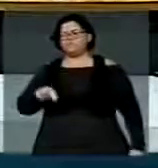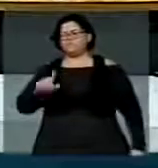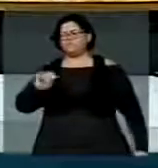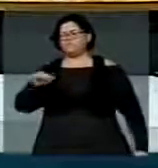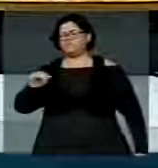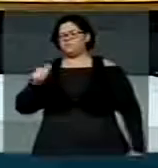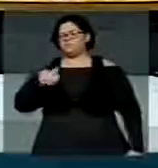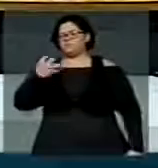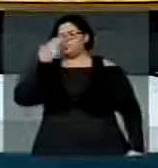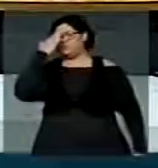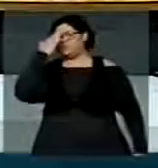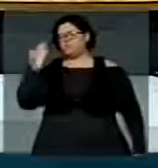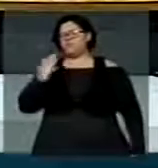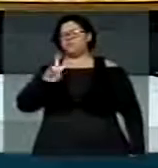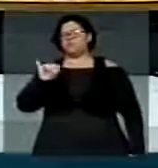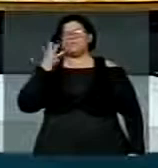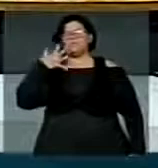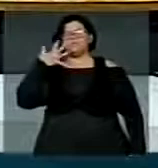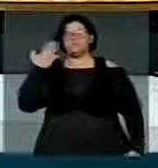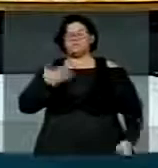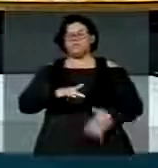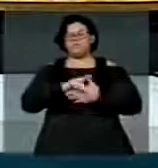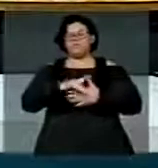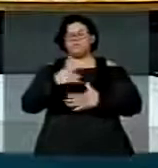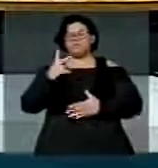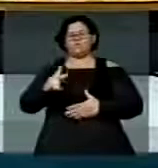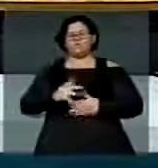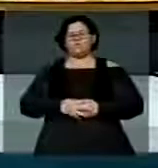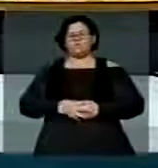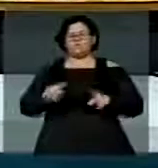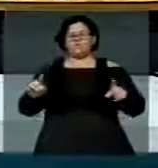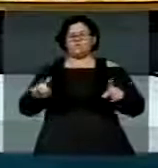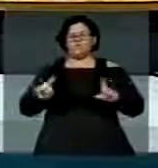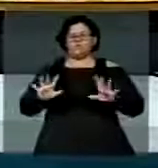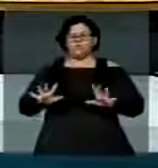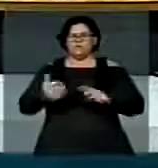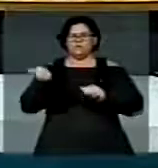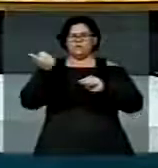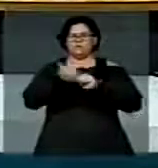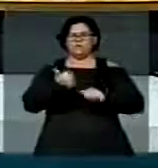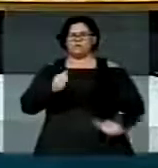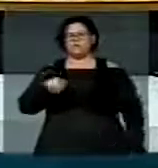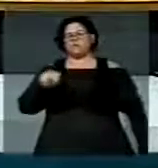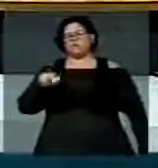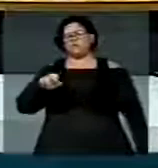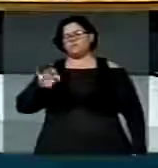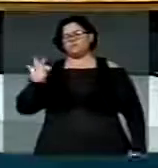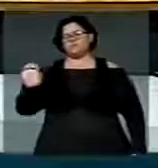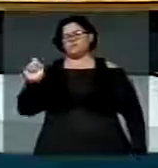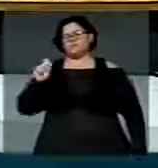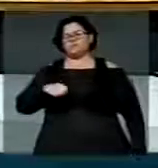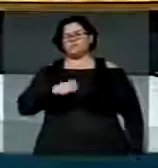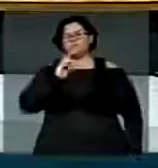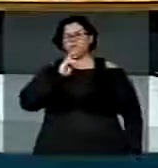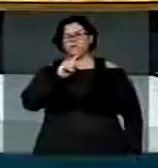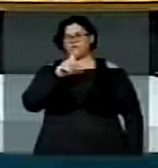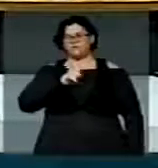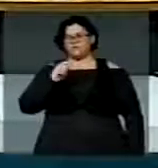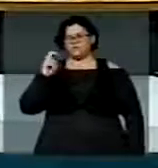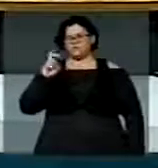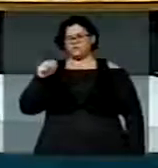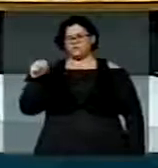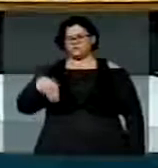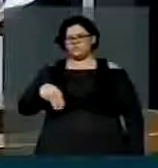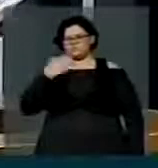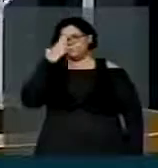agradecer, fará uso da palavra como liderança, mas cedeu para que Janete pudesse pronunciar. A senhora tem cinco minutos.